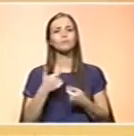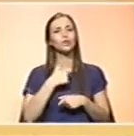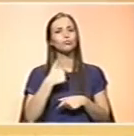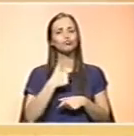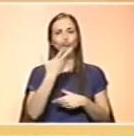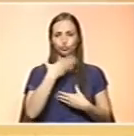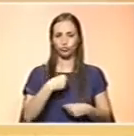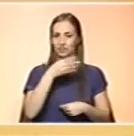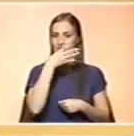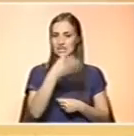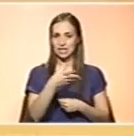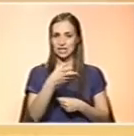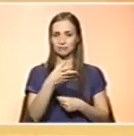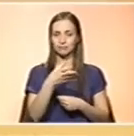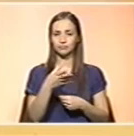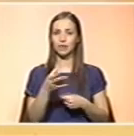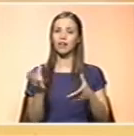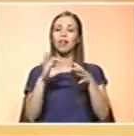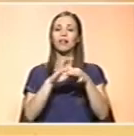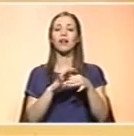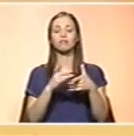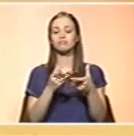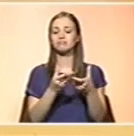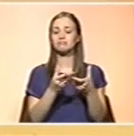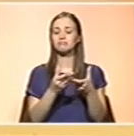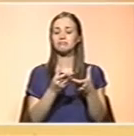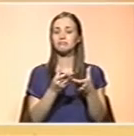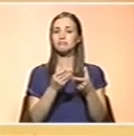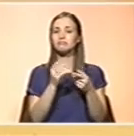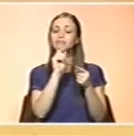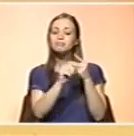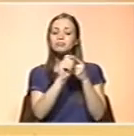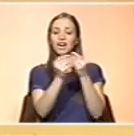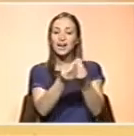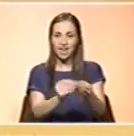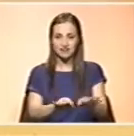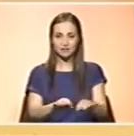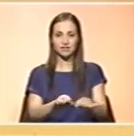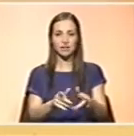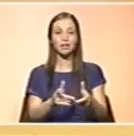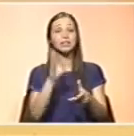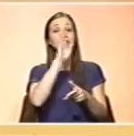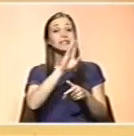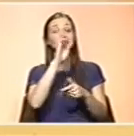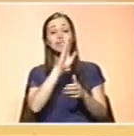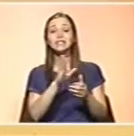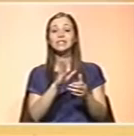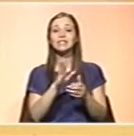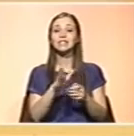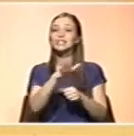de dizer, relativamente à criança, de um modo global, se a situação